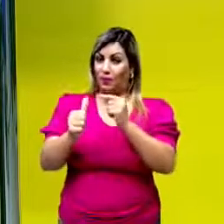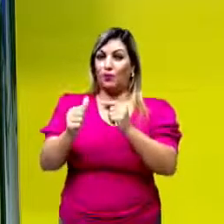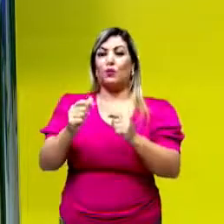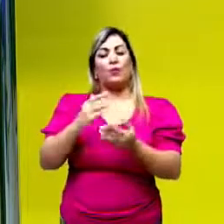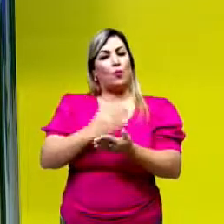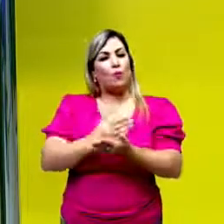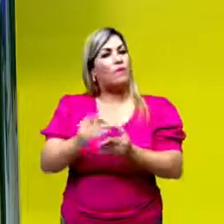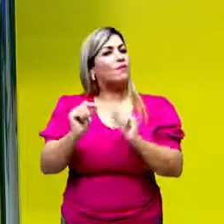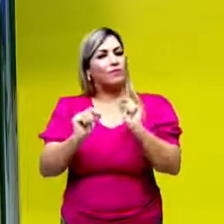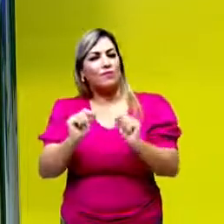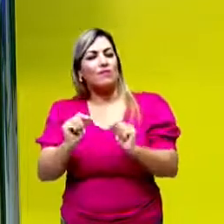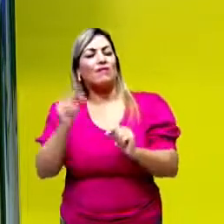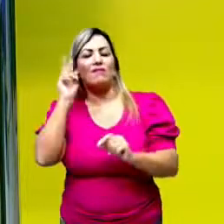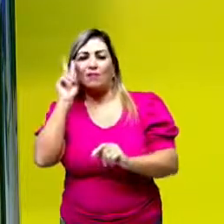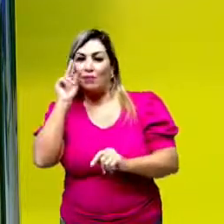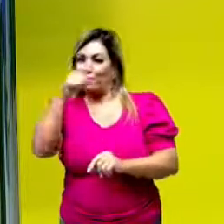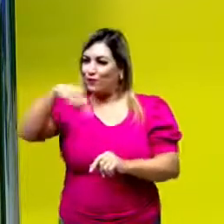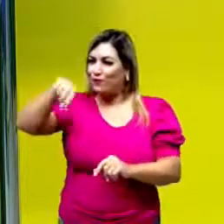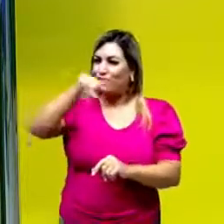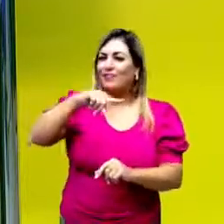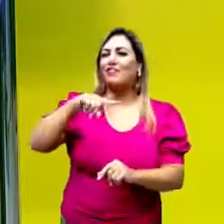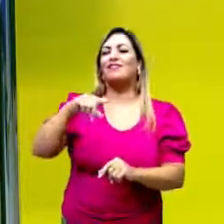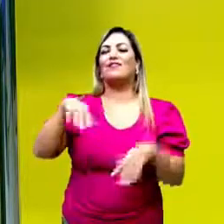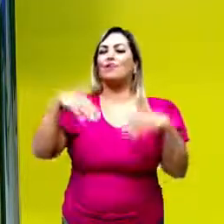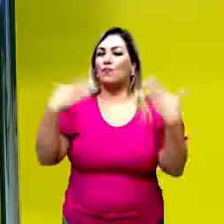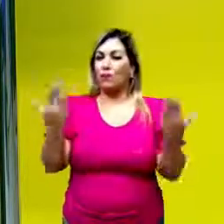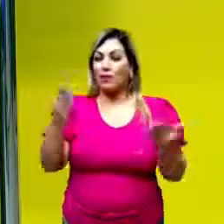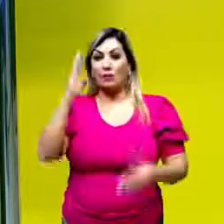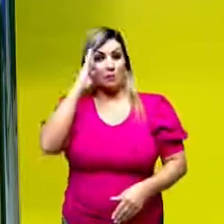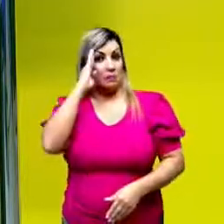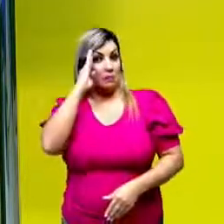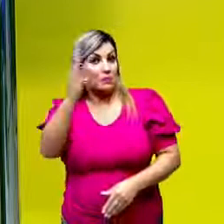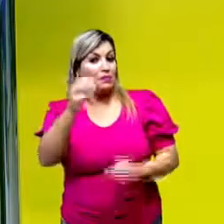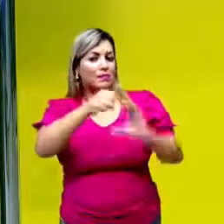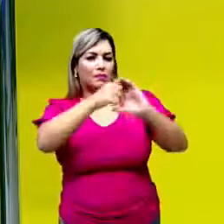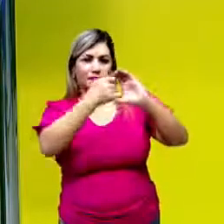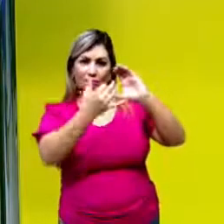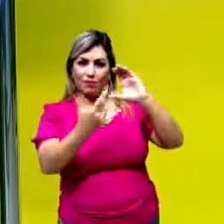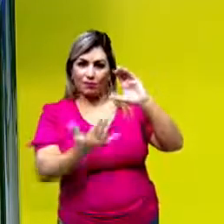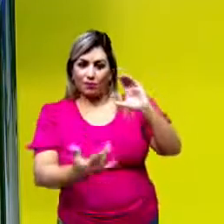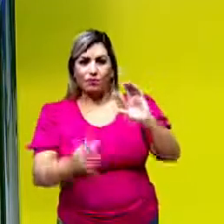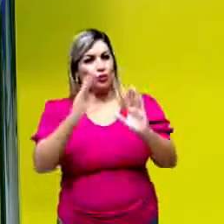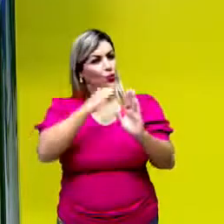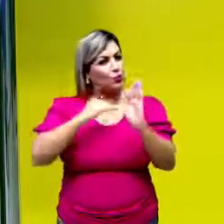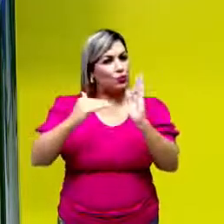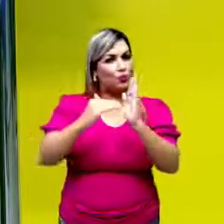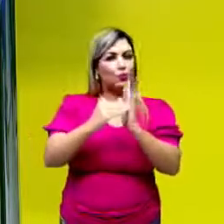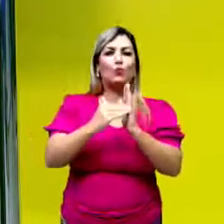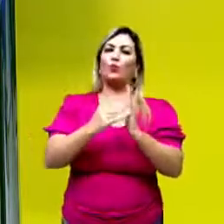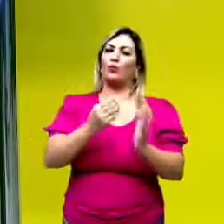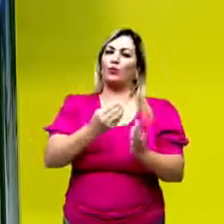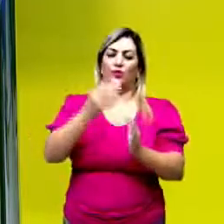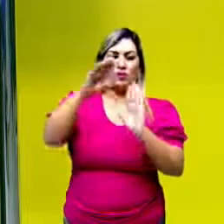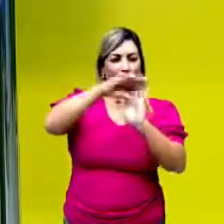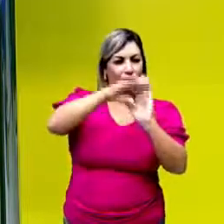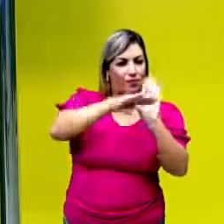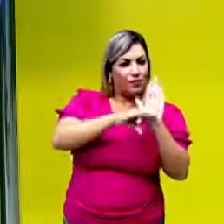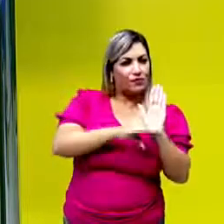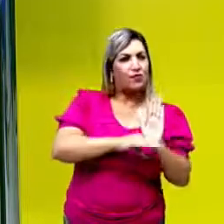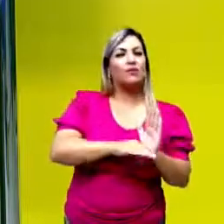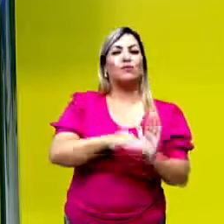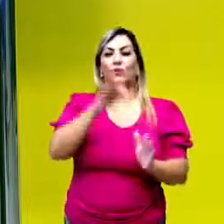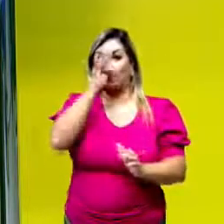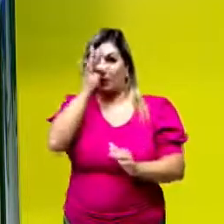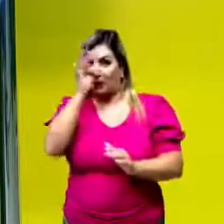começo aqui lembrando você quais são as principais características de todos os organismos classificados como